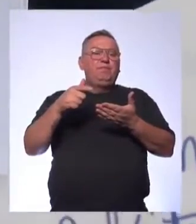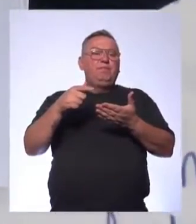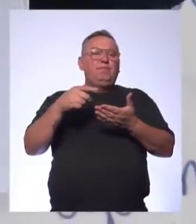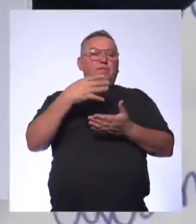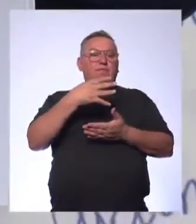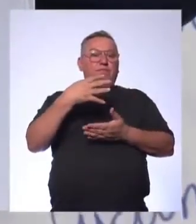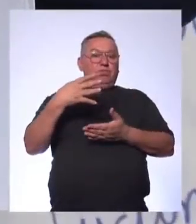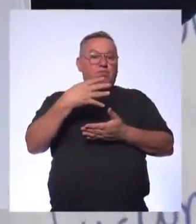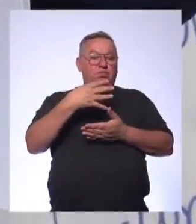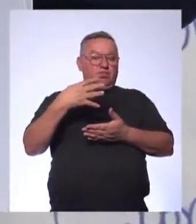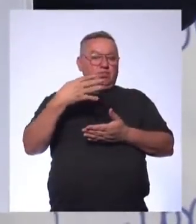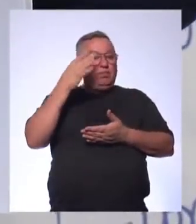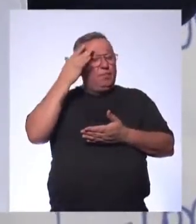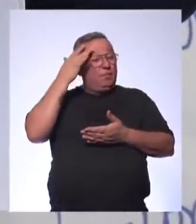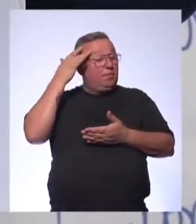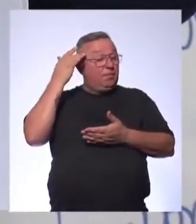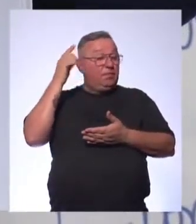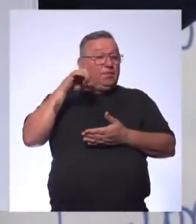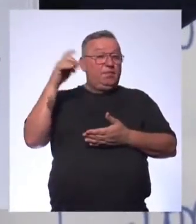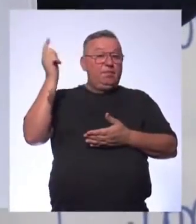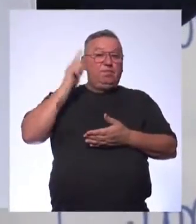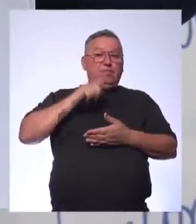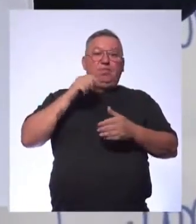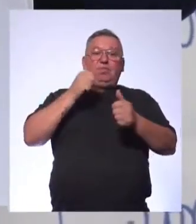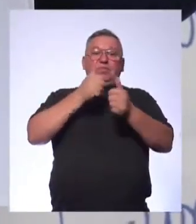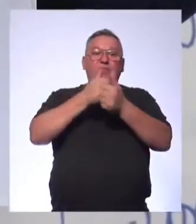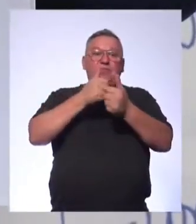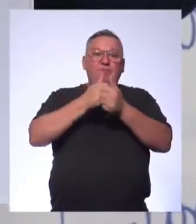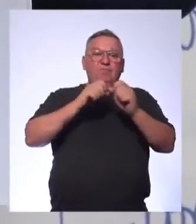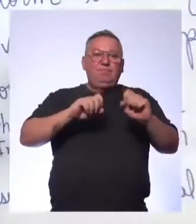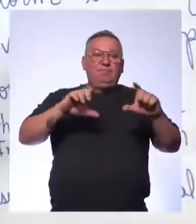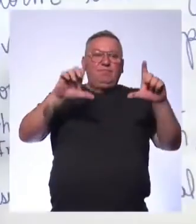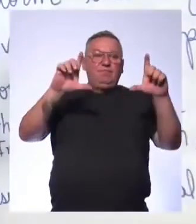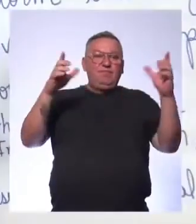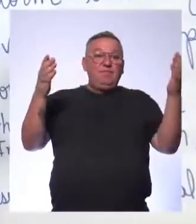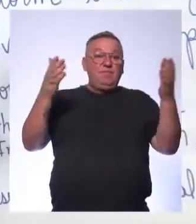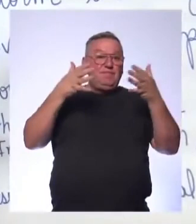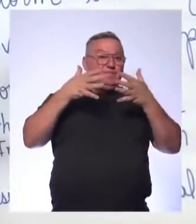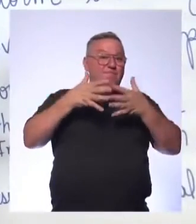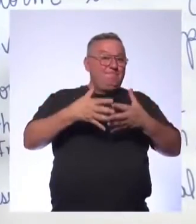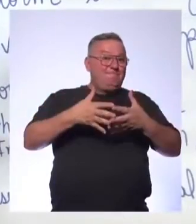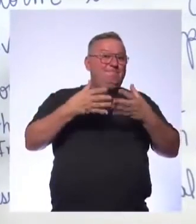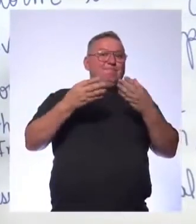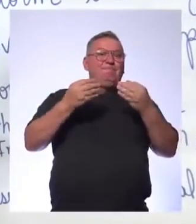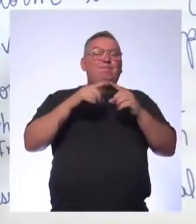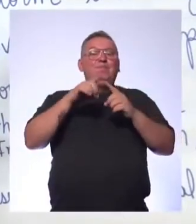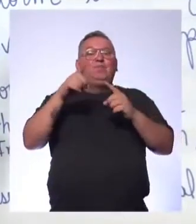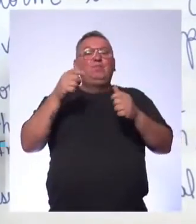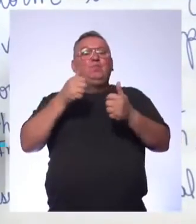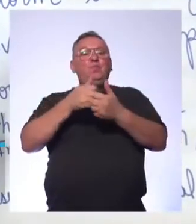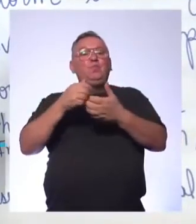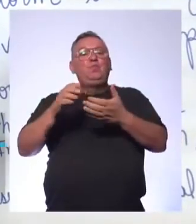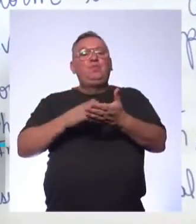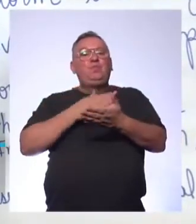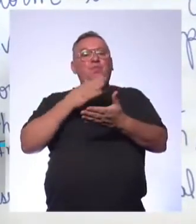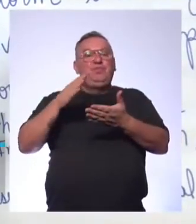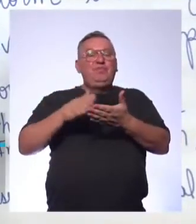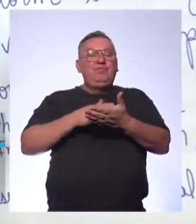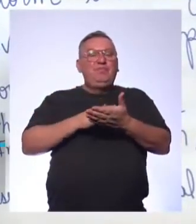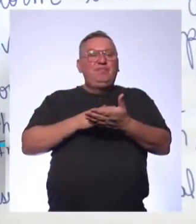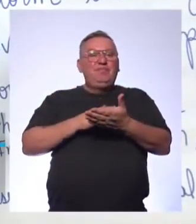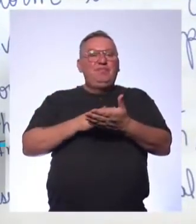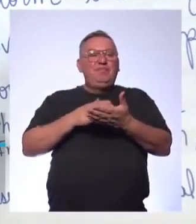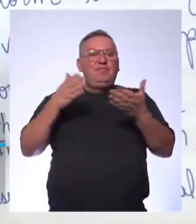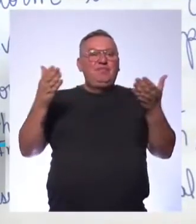Forte for Se você não conseguir acompanhar na tela Porque diz que hoje está travando bastante Você acompanha no seu caderno do aluno